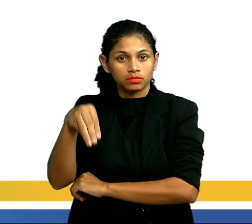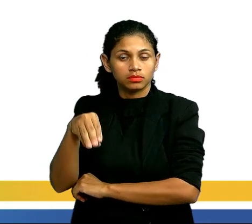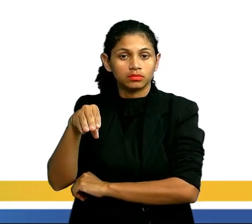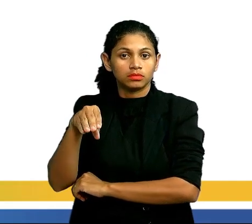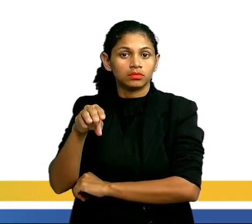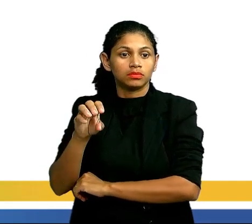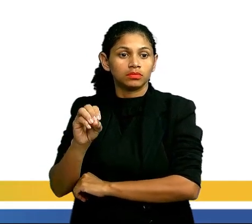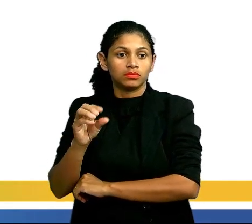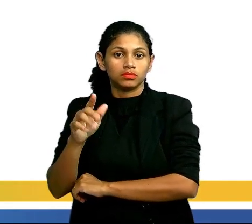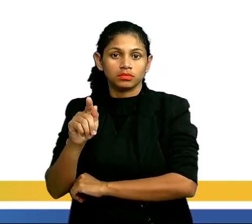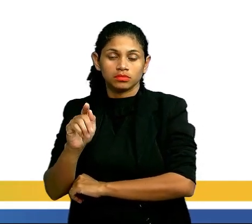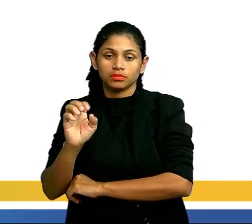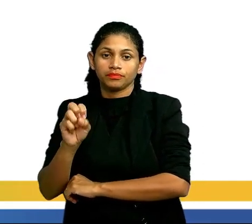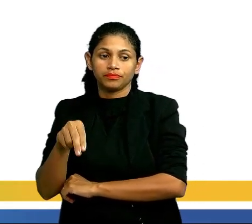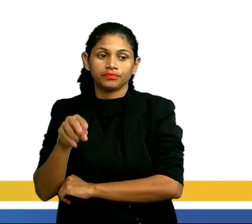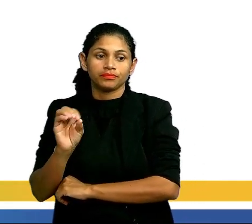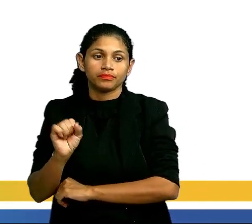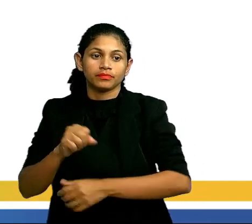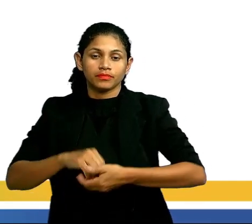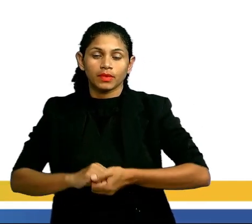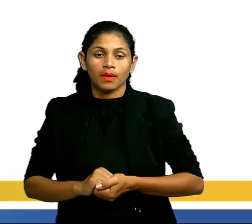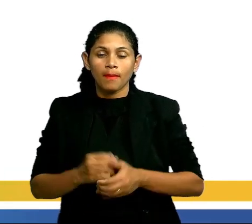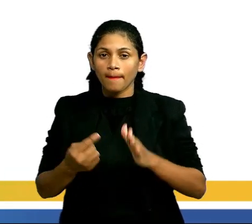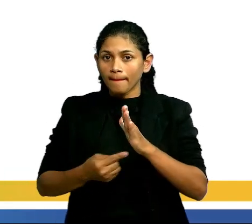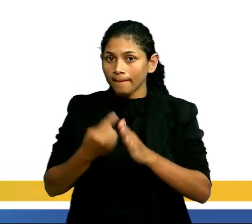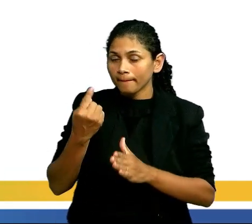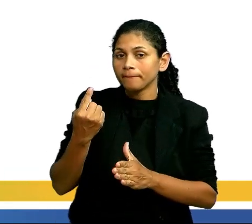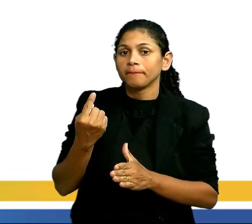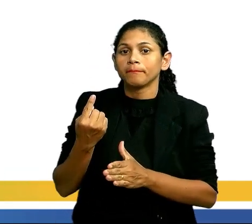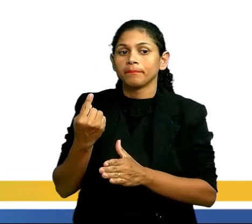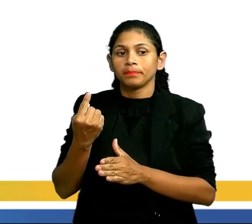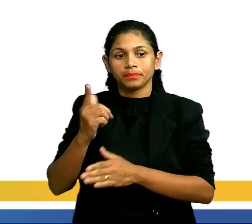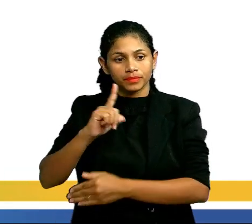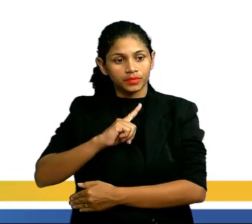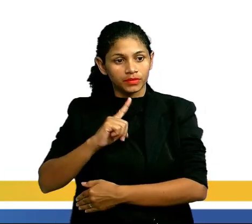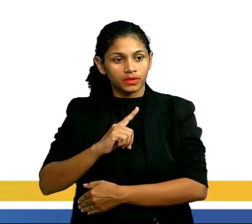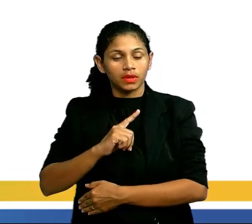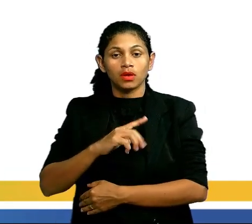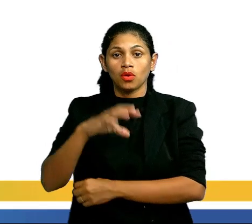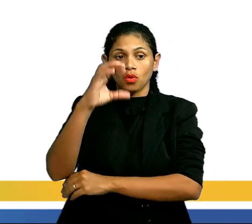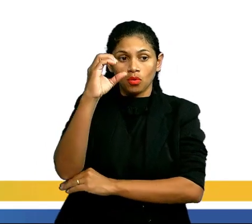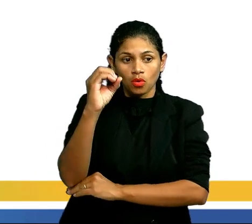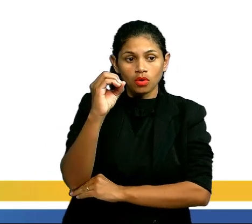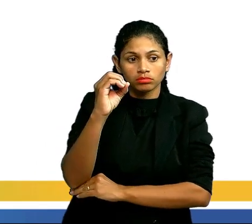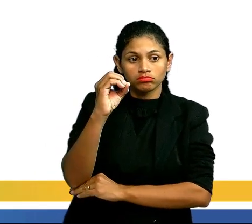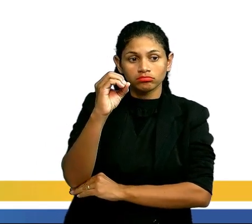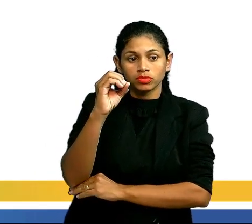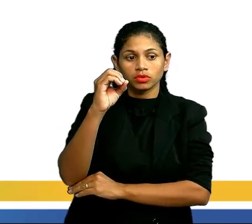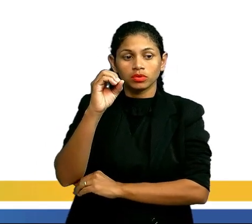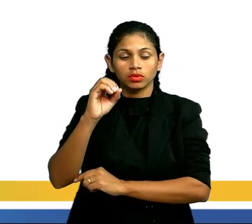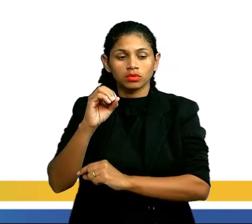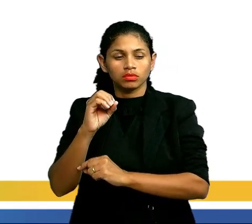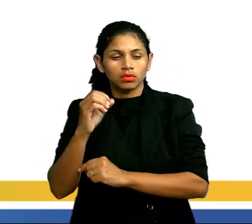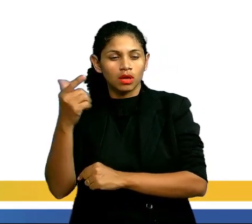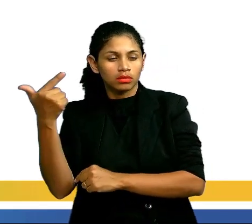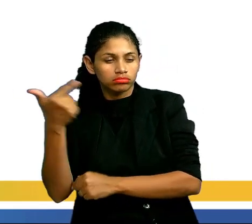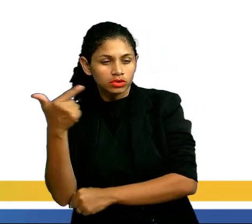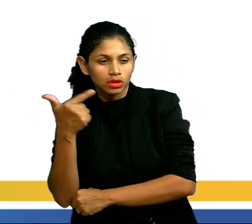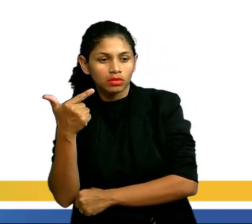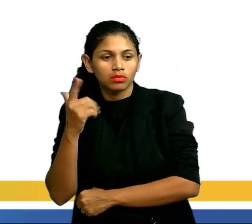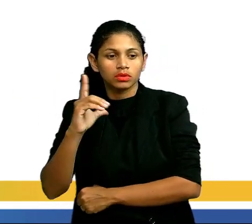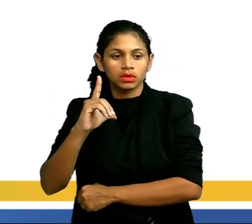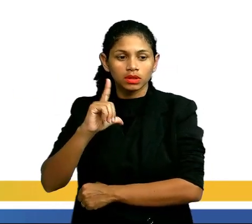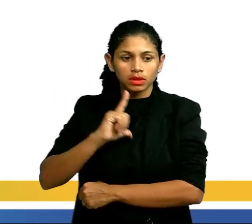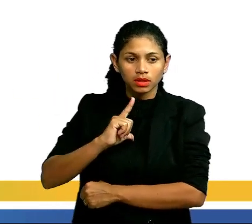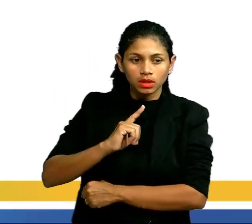só. Então, na primeira molécula eu tenho ali oxigênio, na segunda eu tenho oxigênio e nitrogênio, mas percebam que